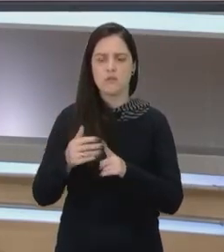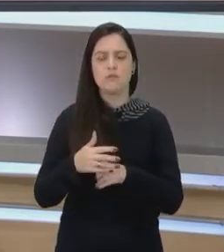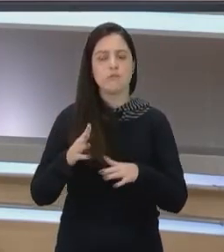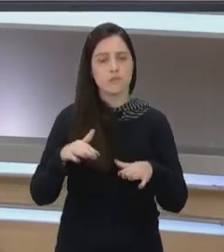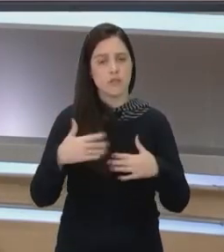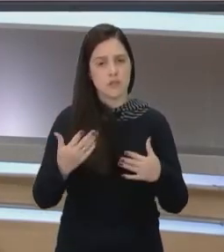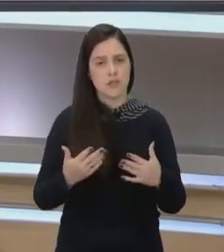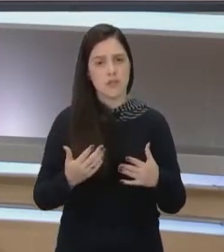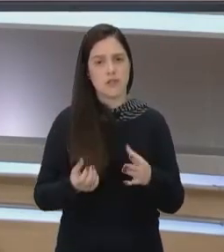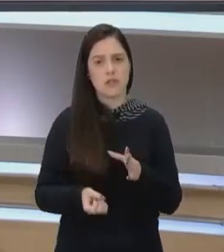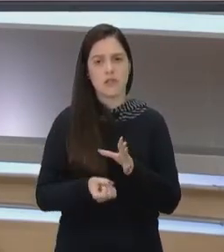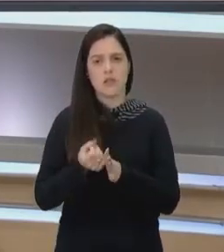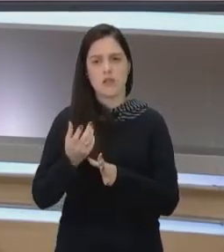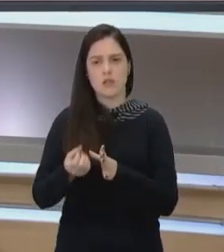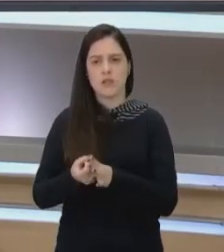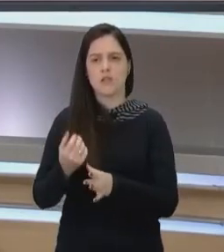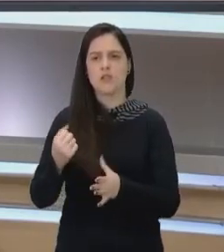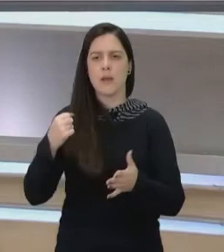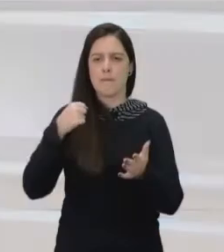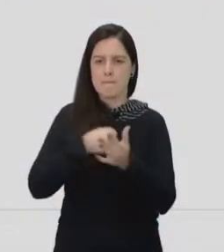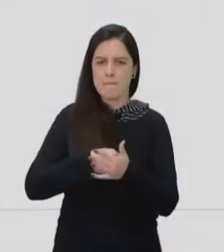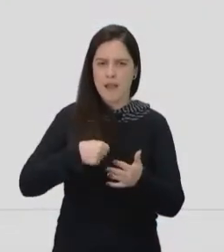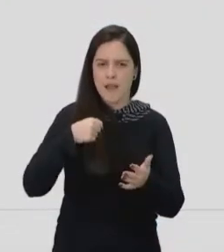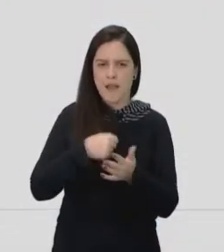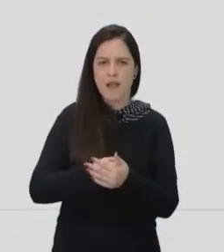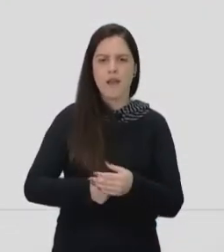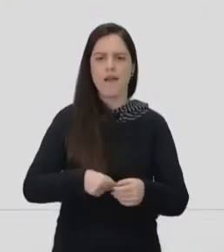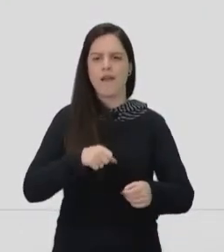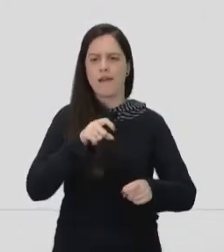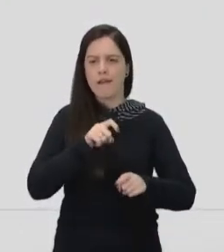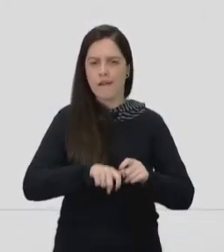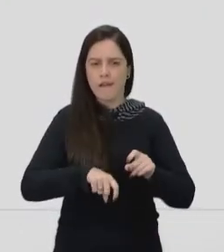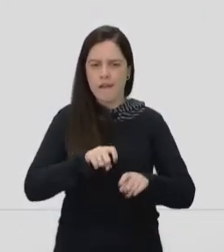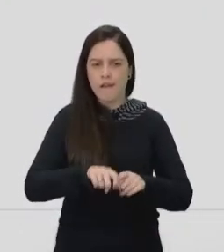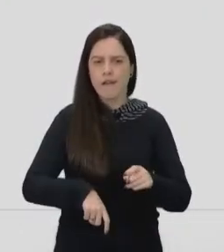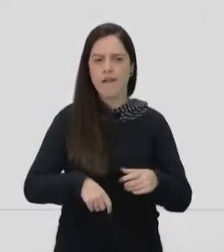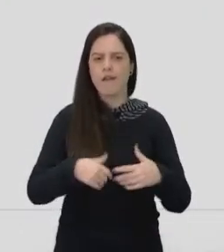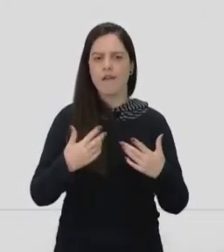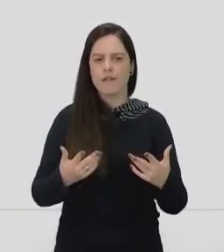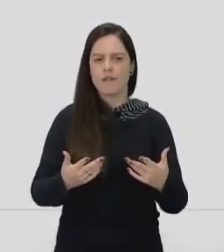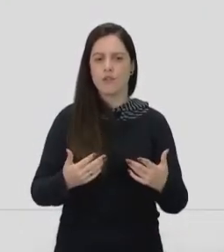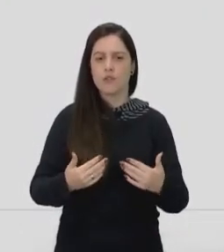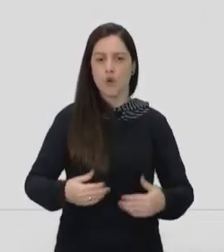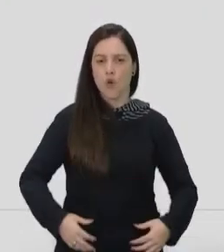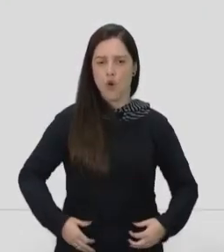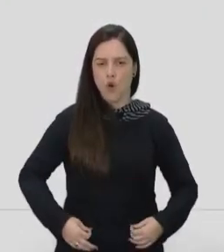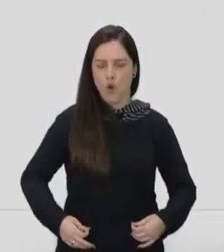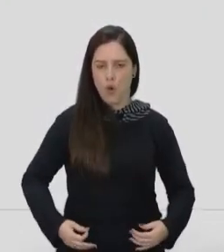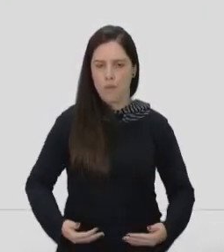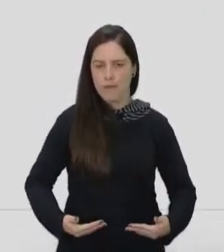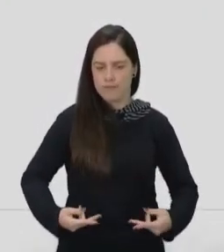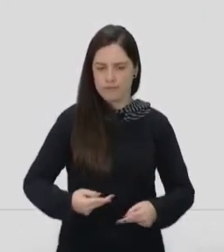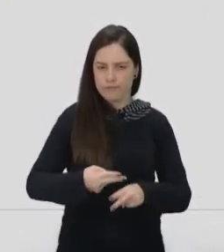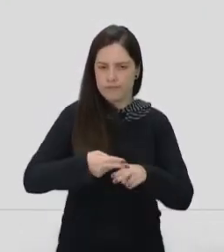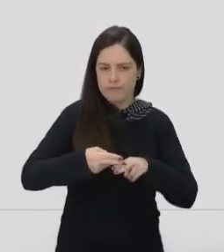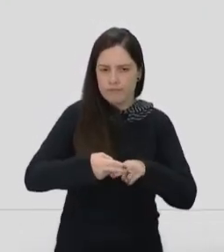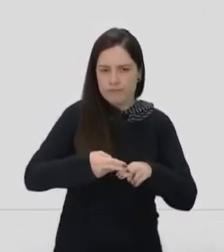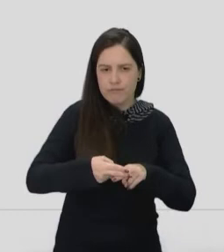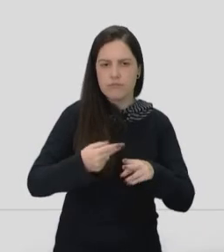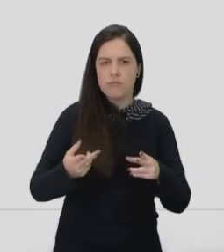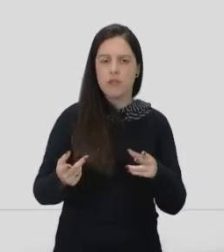então, mulher gosta de apanhar, foi estuprada porque estava de roupa curta, então, esses